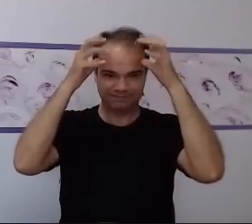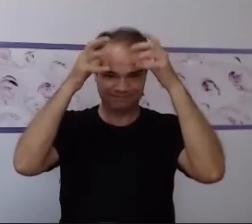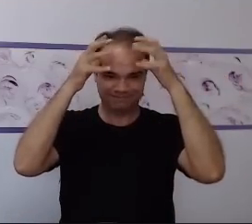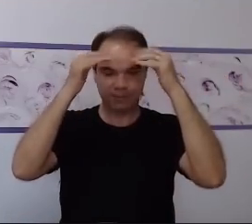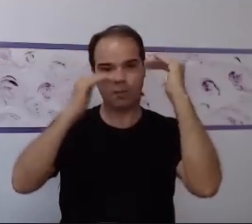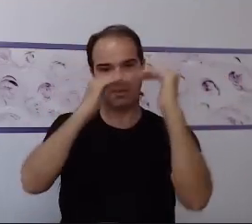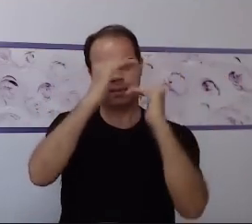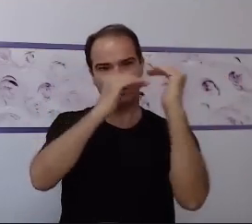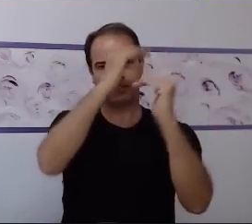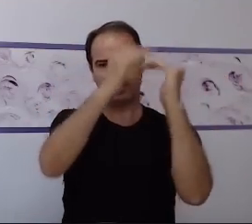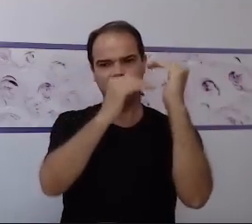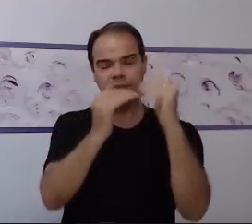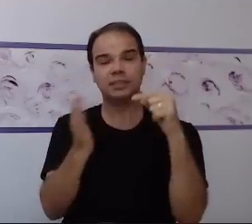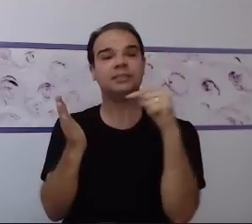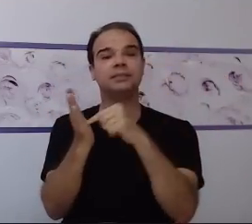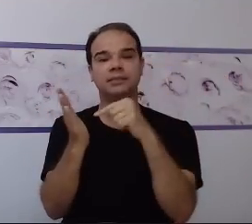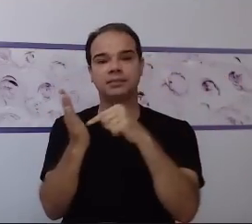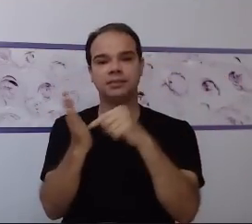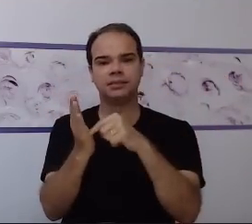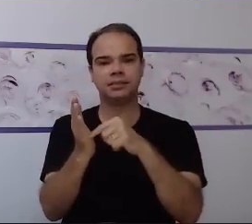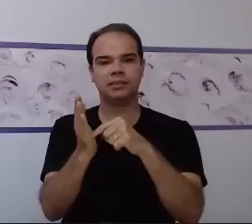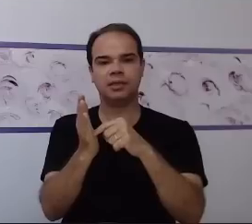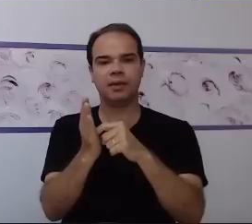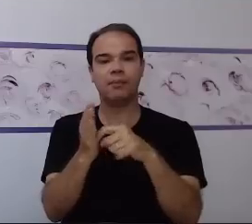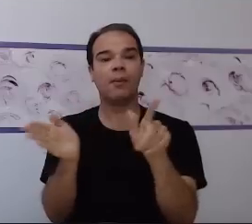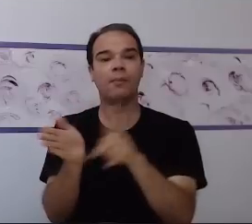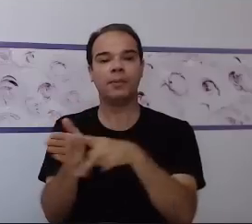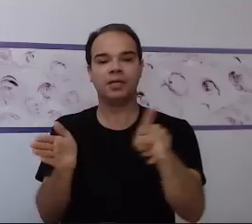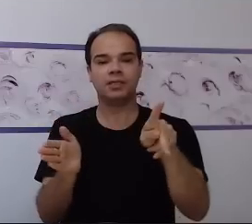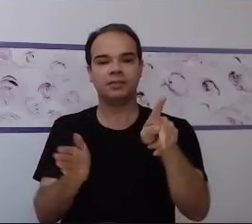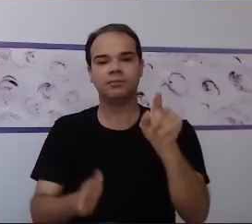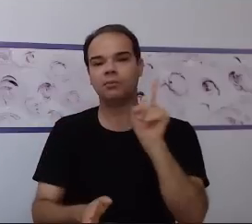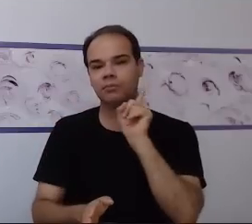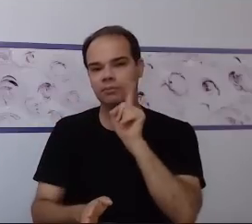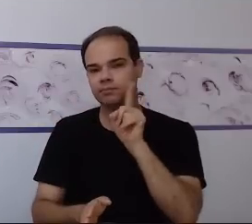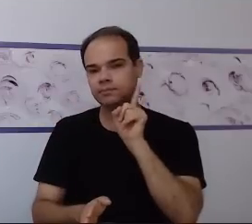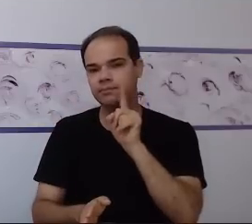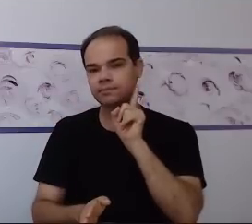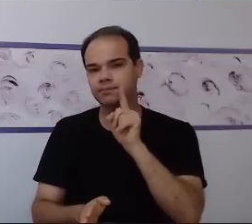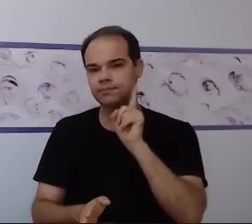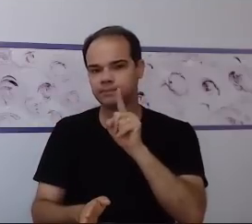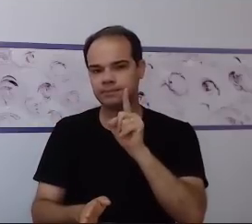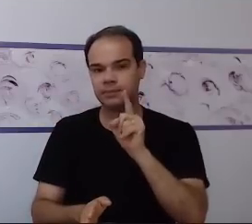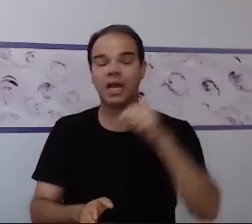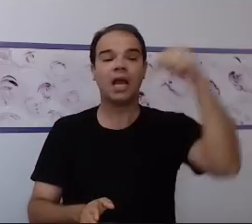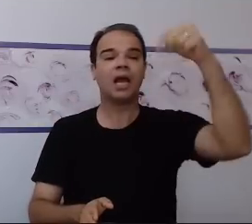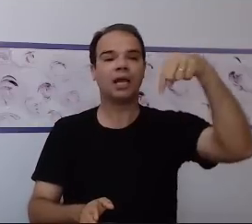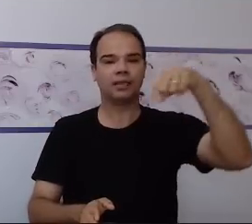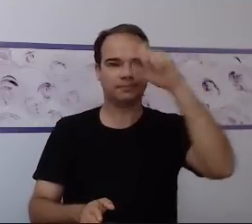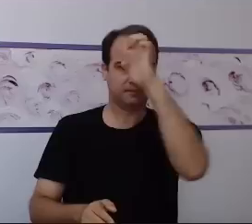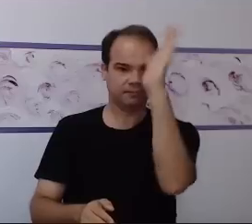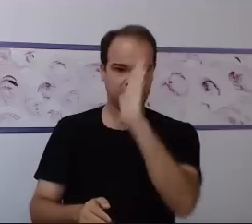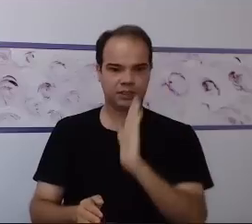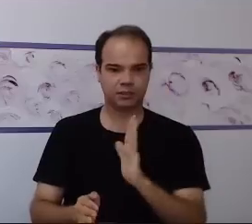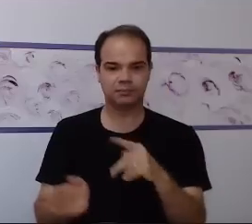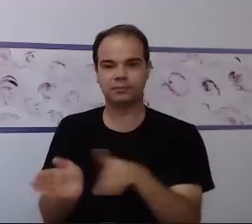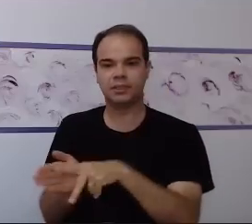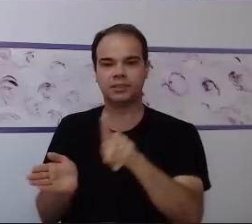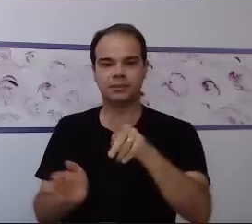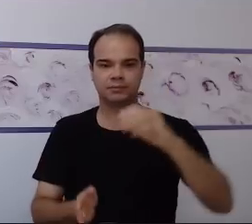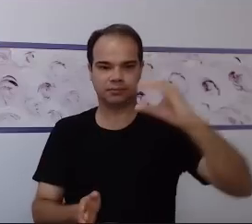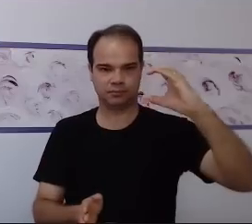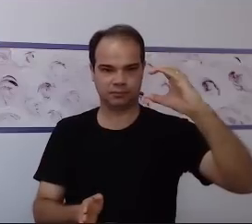ele é pertinente aos Estados Unidos. Aqui no Brasil, nós usamos o SID-10, que ainda